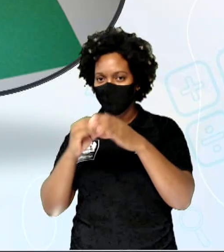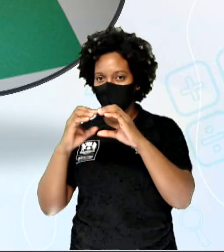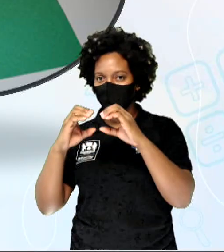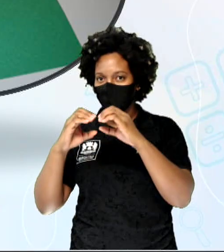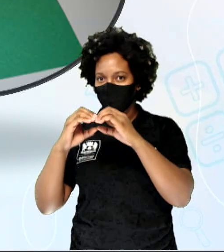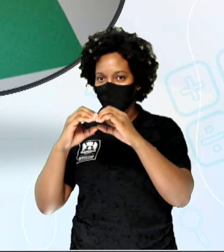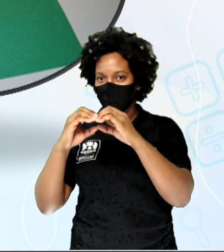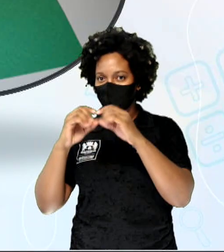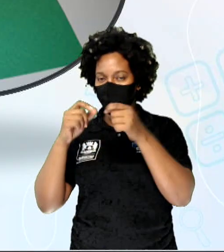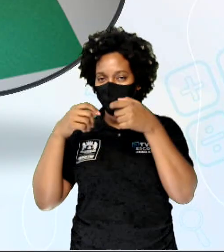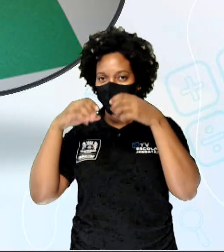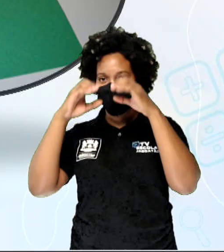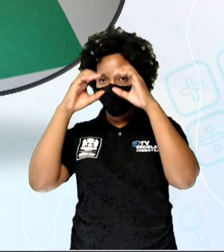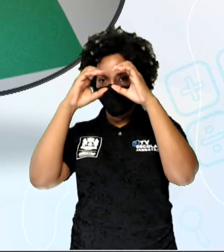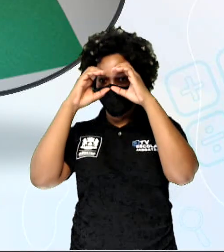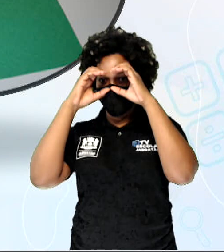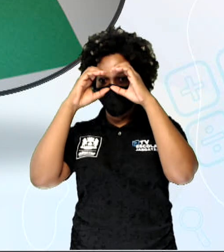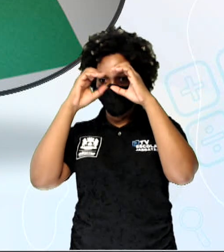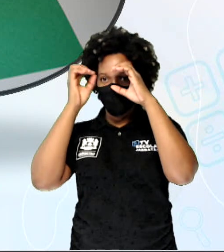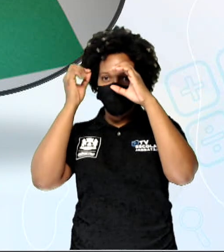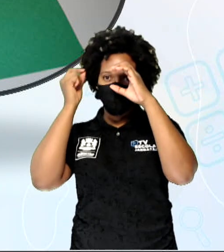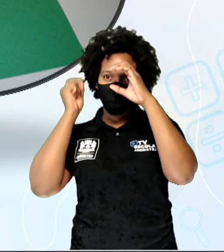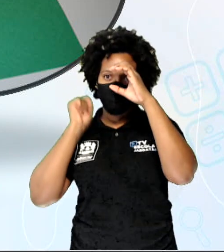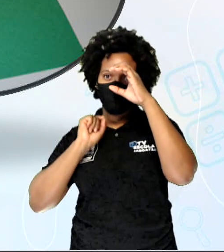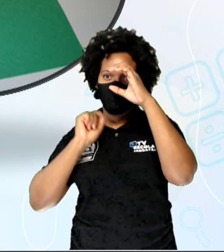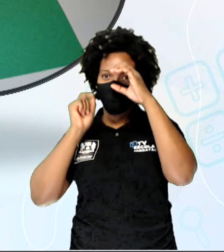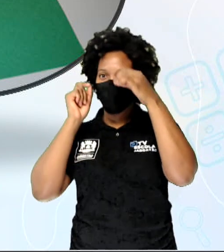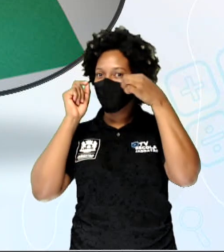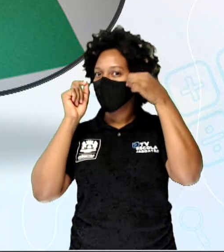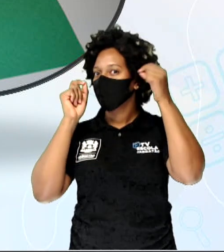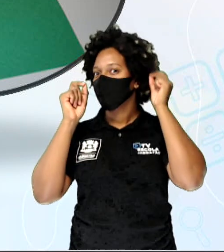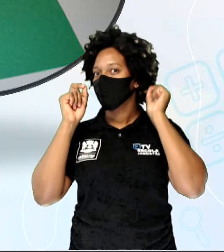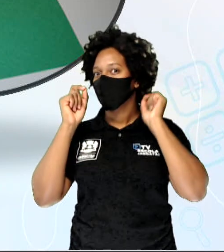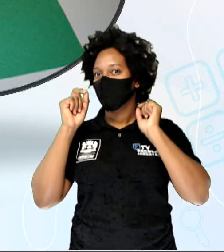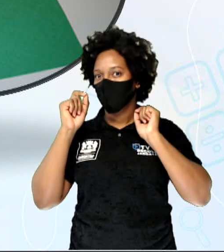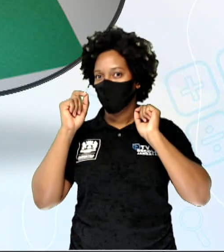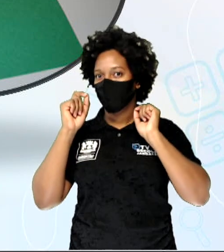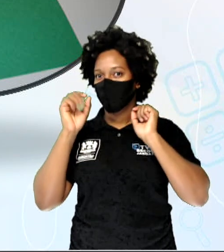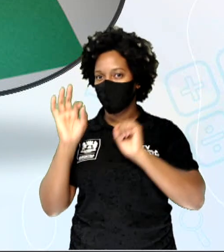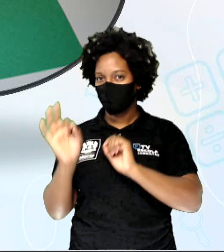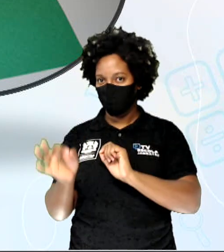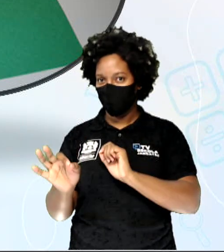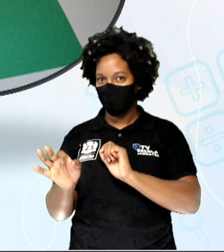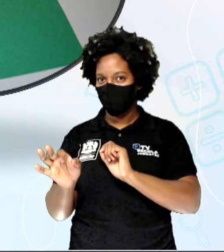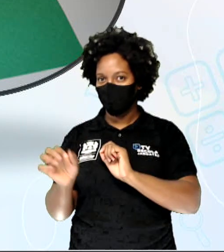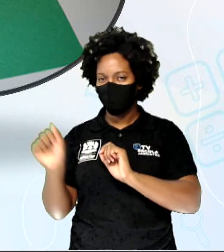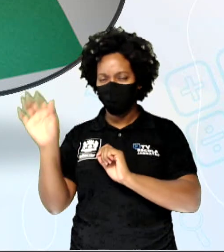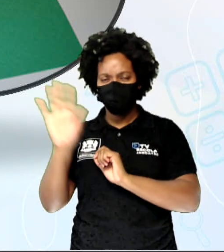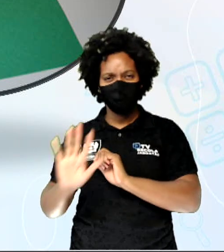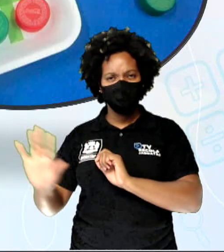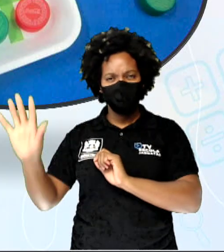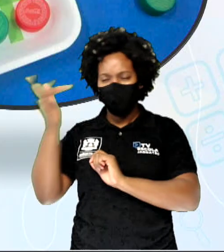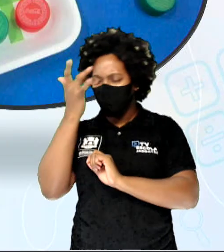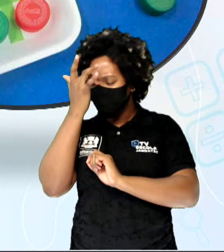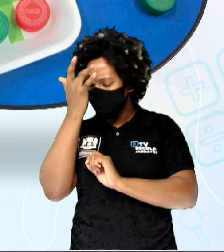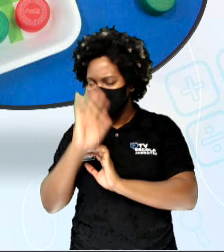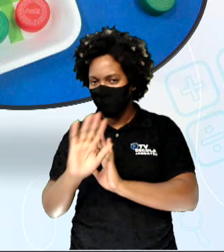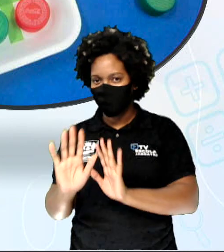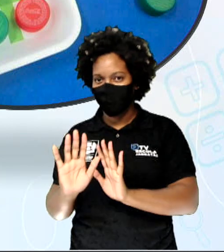poder pendurar o binóculo no pescoço. Ok? Esse aí é bem fácilzinho de fazer.